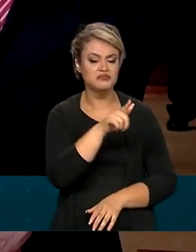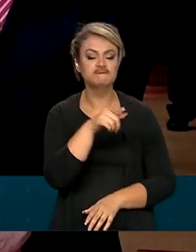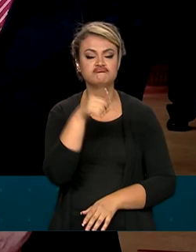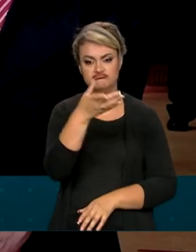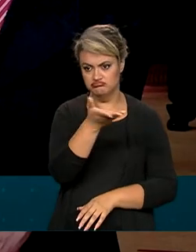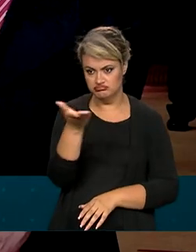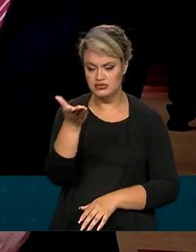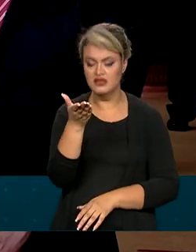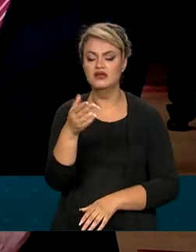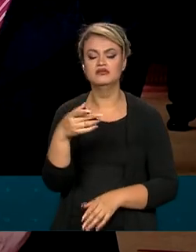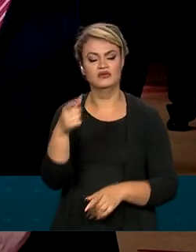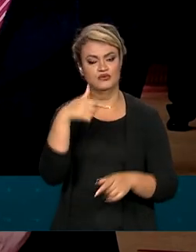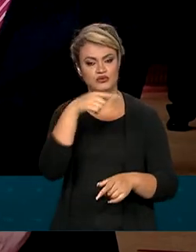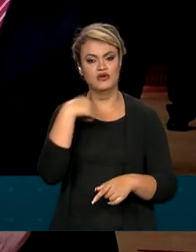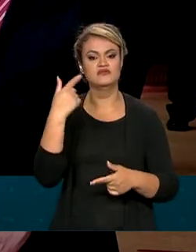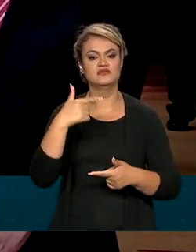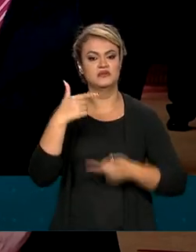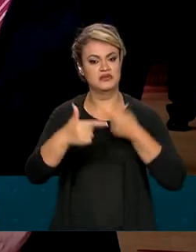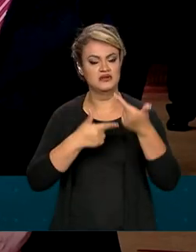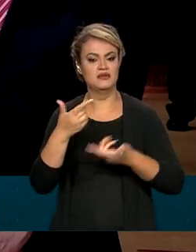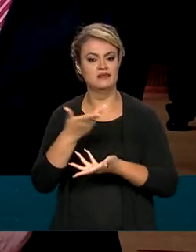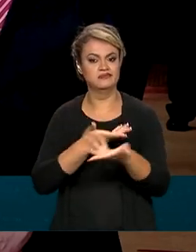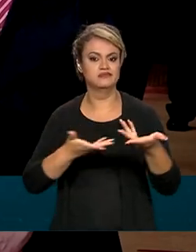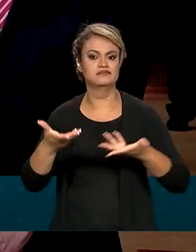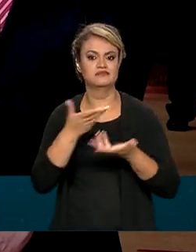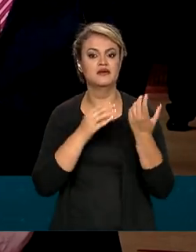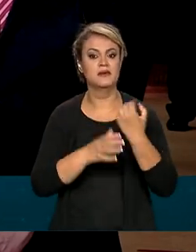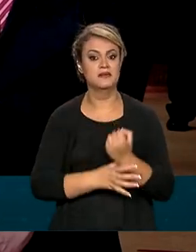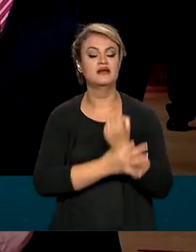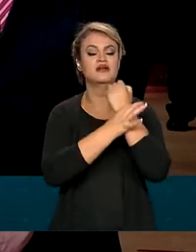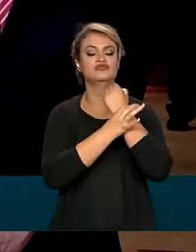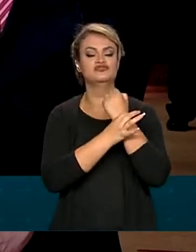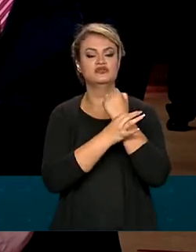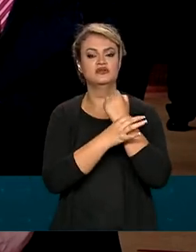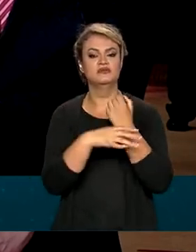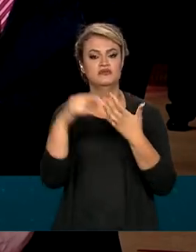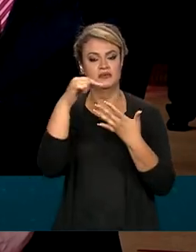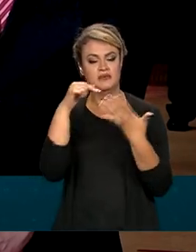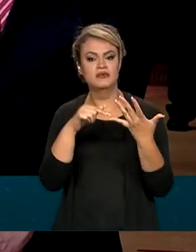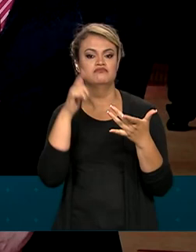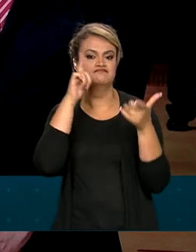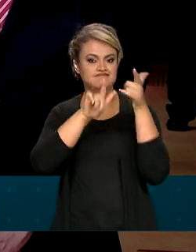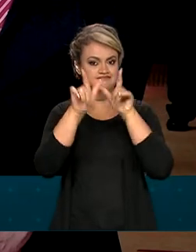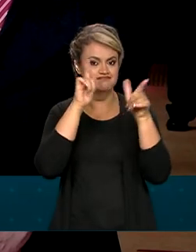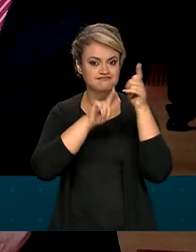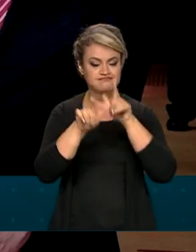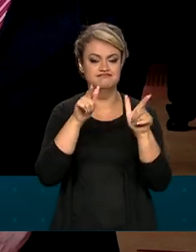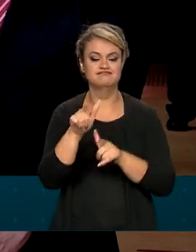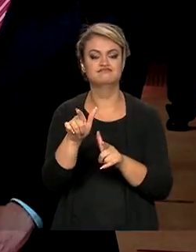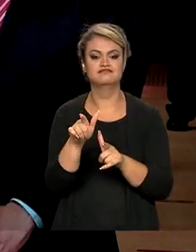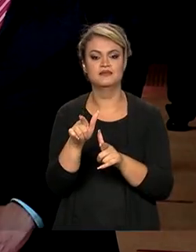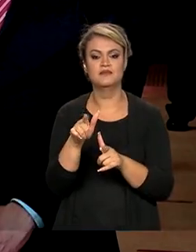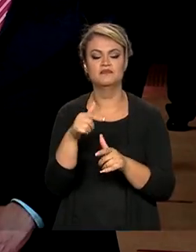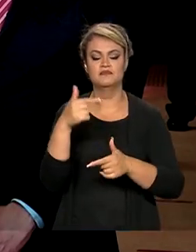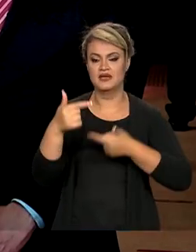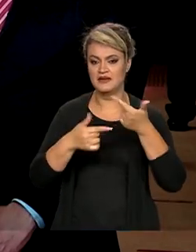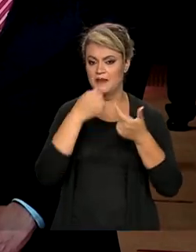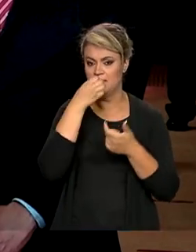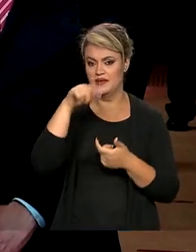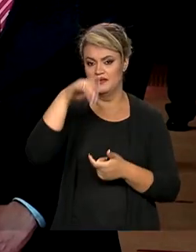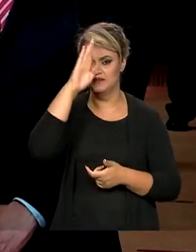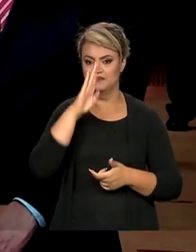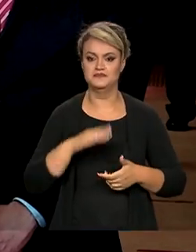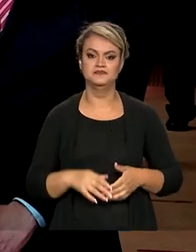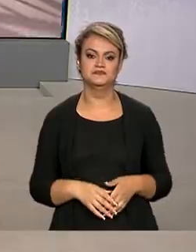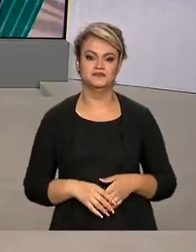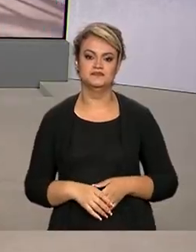portanto, nós vamos ter que conversar com eles para garantir as coisas que serão necessárias para melhorar a vida do